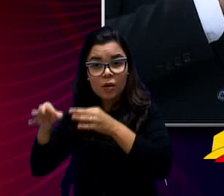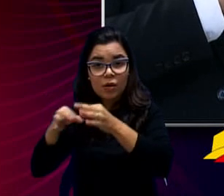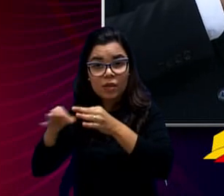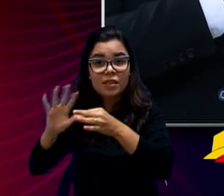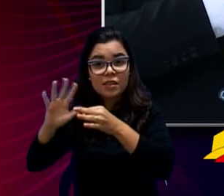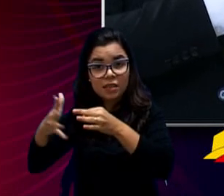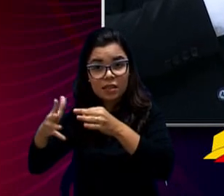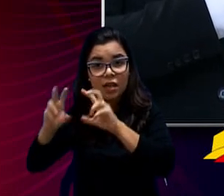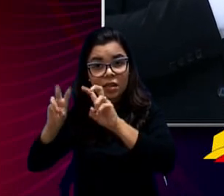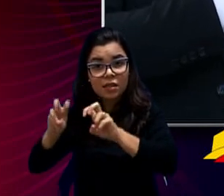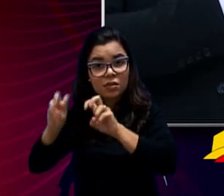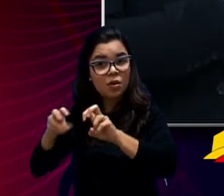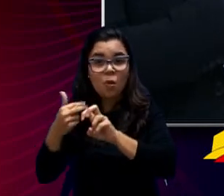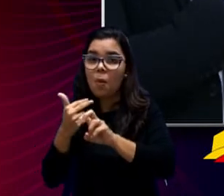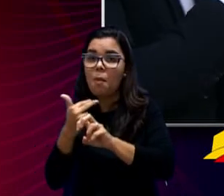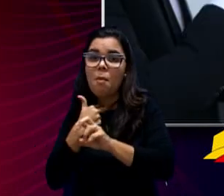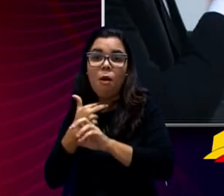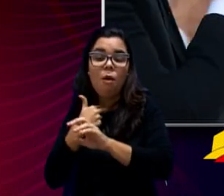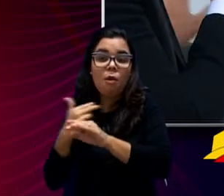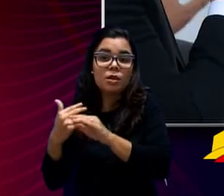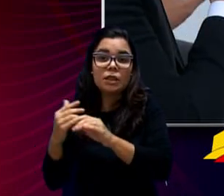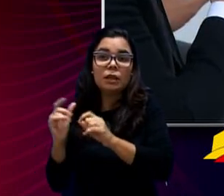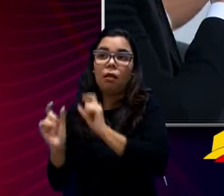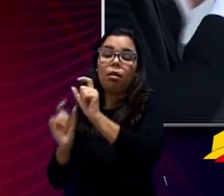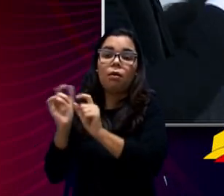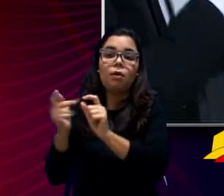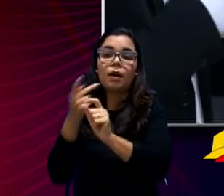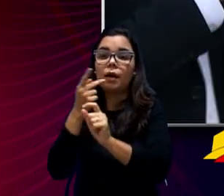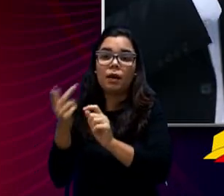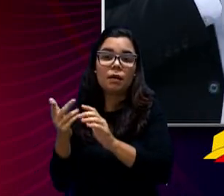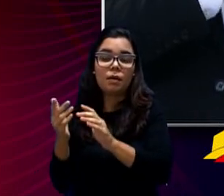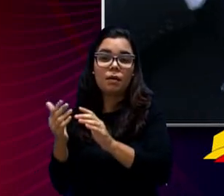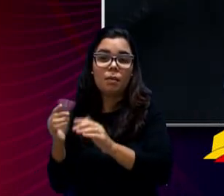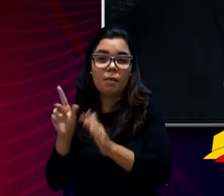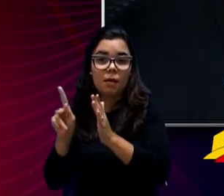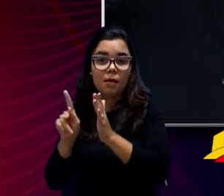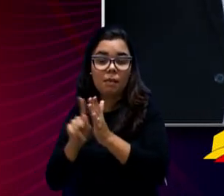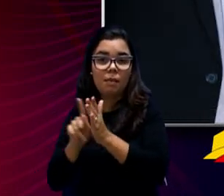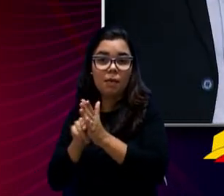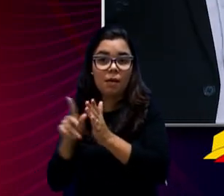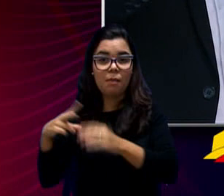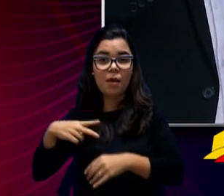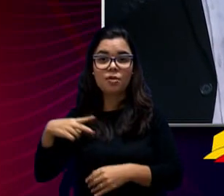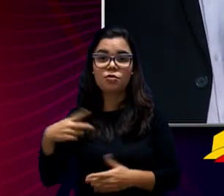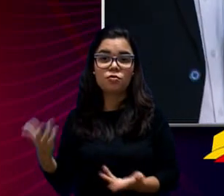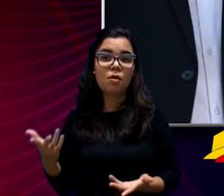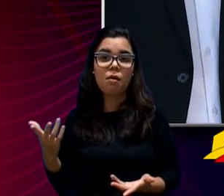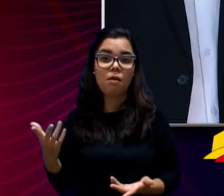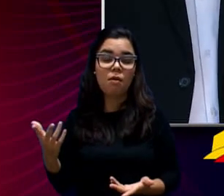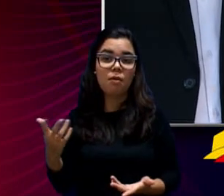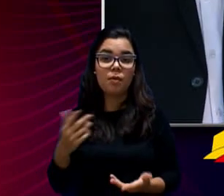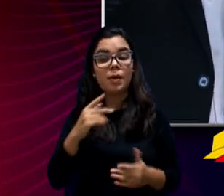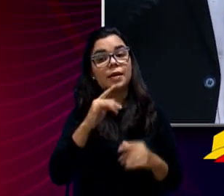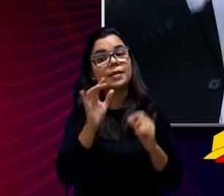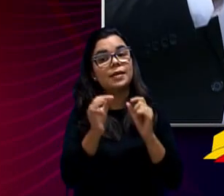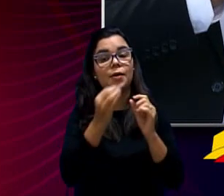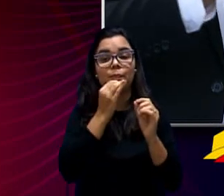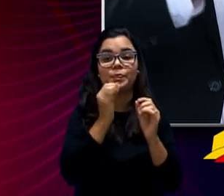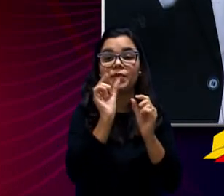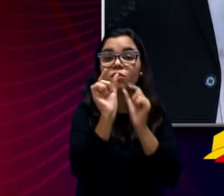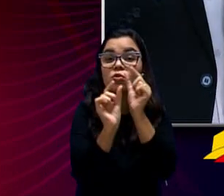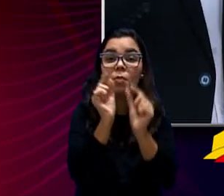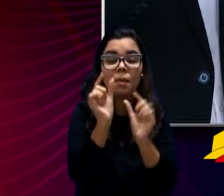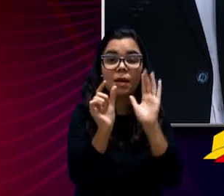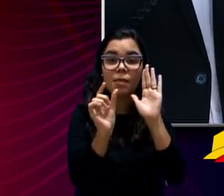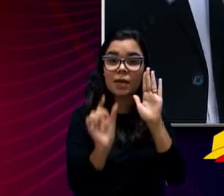incluir qualquer... Por um interesse econômico particular, tio. É só uma palavrinha. Se colocar as unidades antigas,